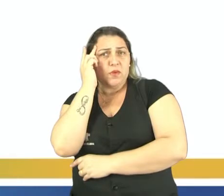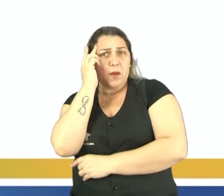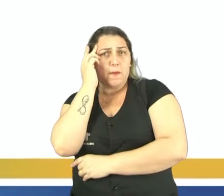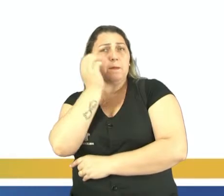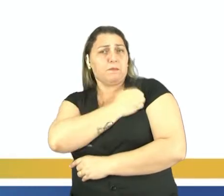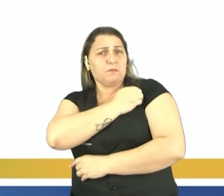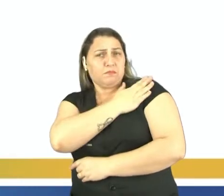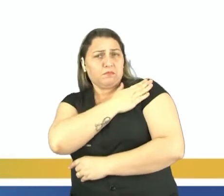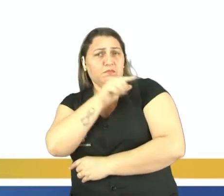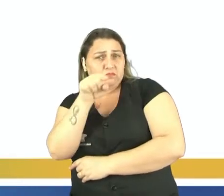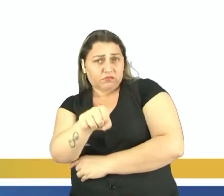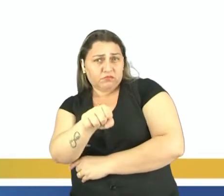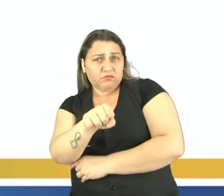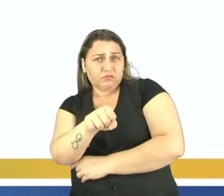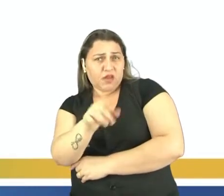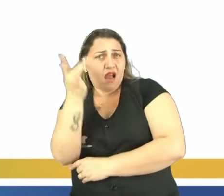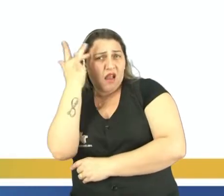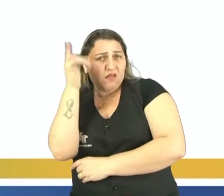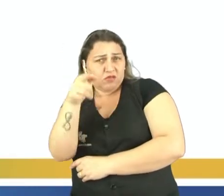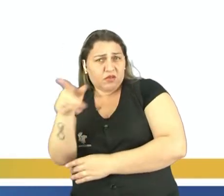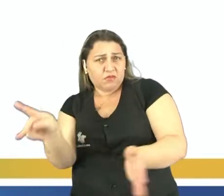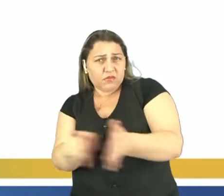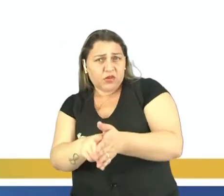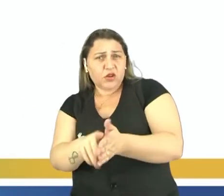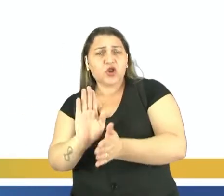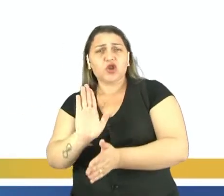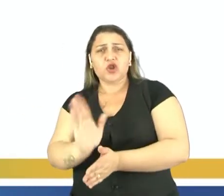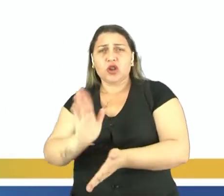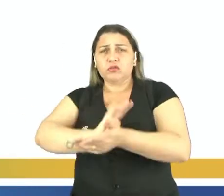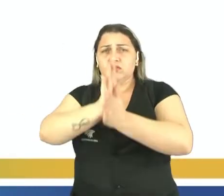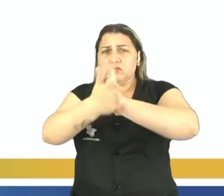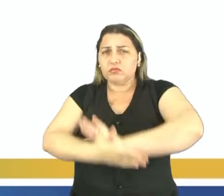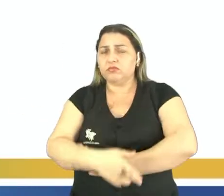preconceituosa? Você já discriminou alguém?